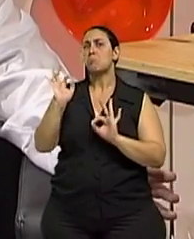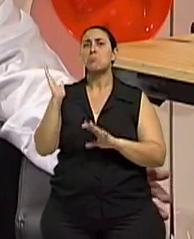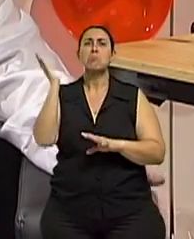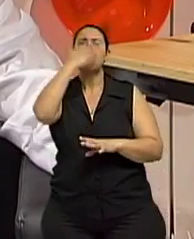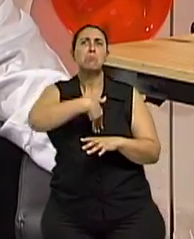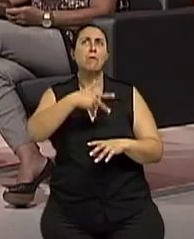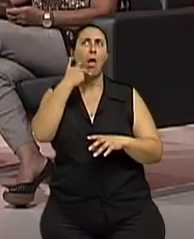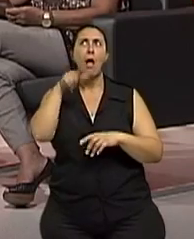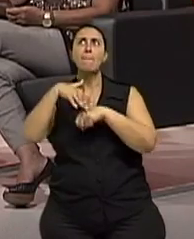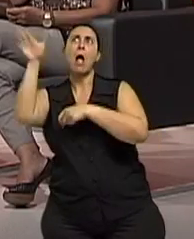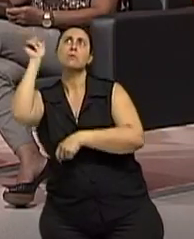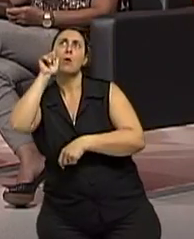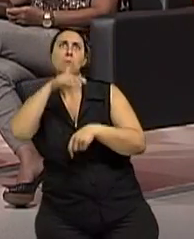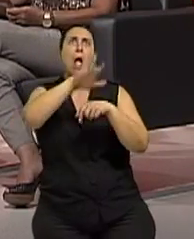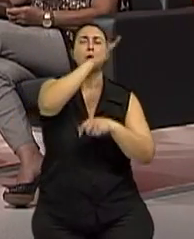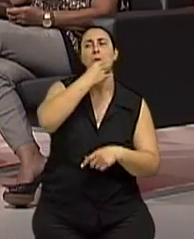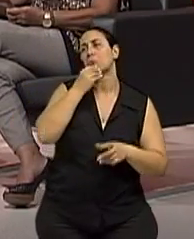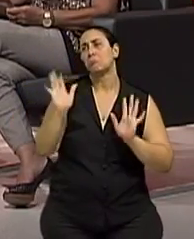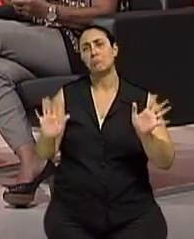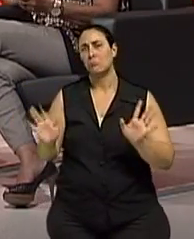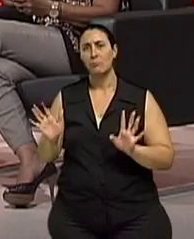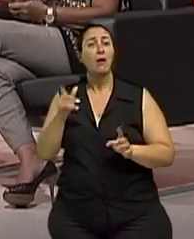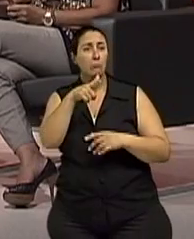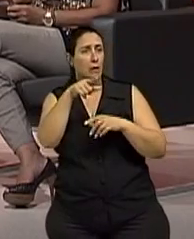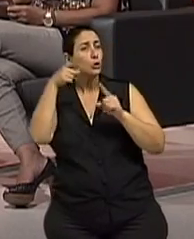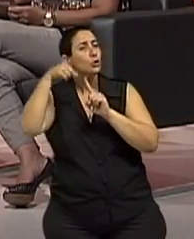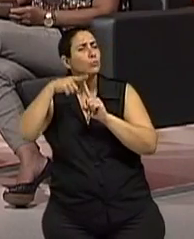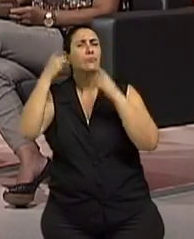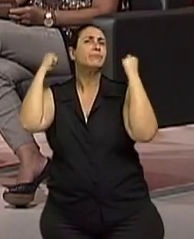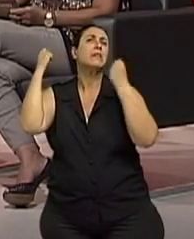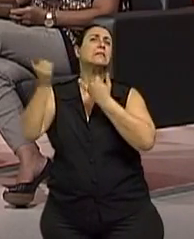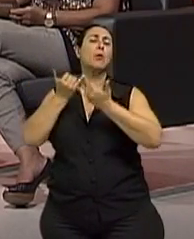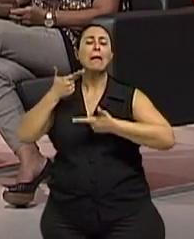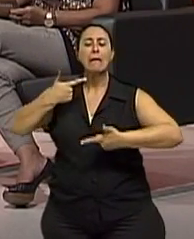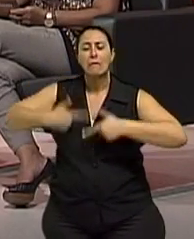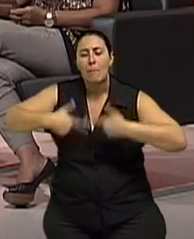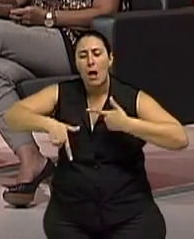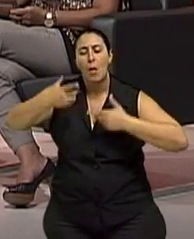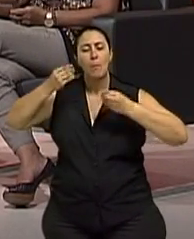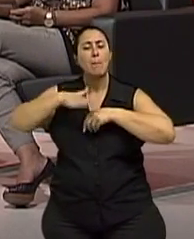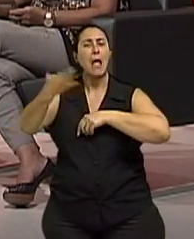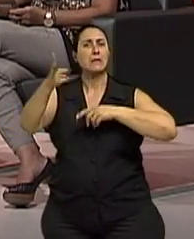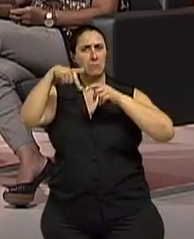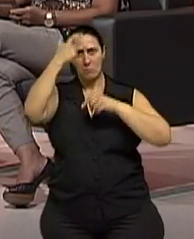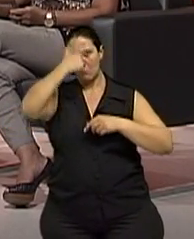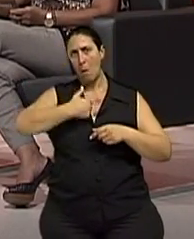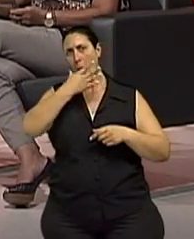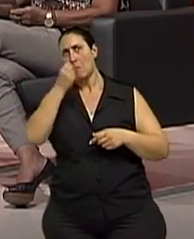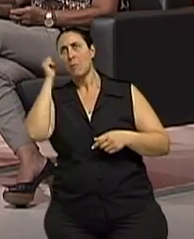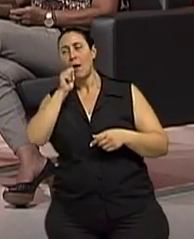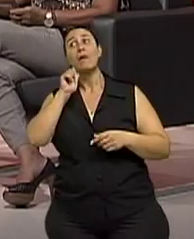existe essa diferença. Tem a ver com o tipo de atividade física que a pessoa fez, o tipo de trabalho que desgastou mais o organismo ou não? Não tem a ver?